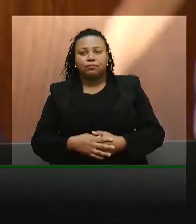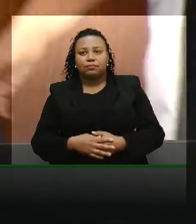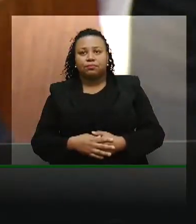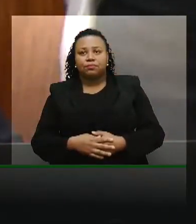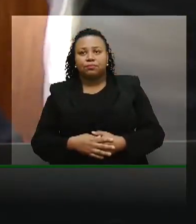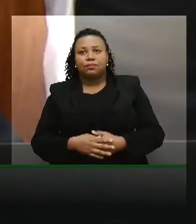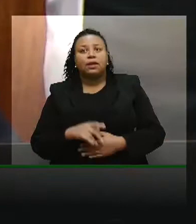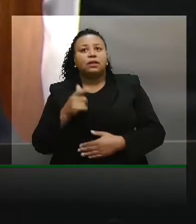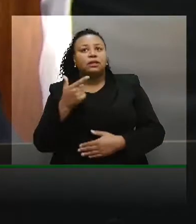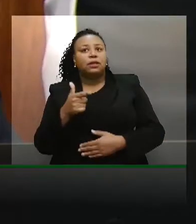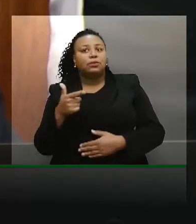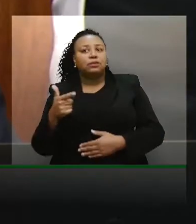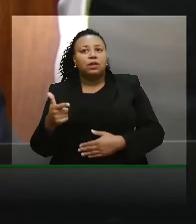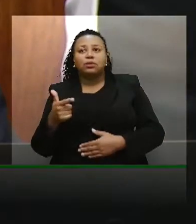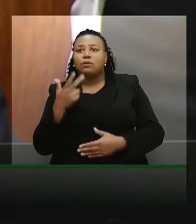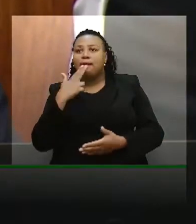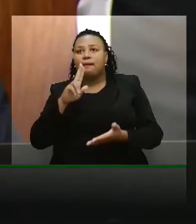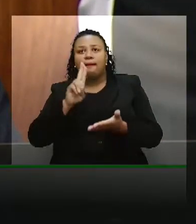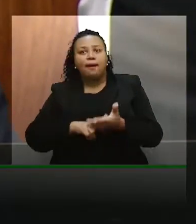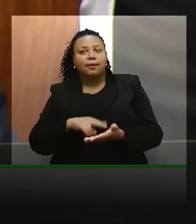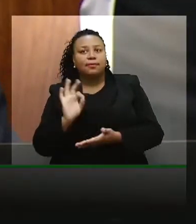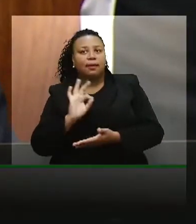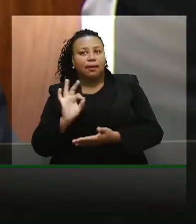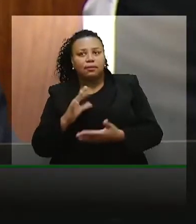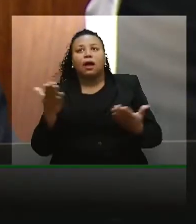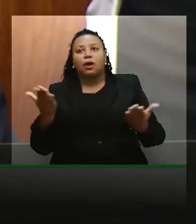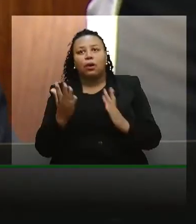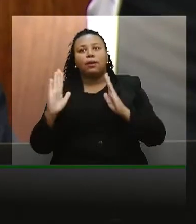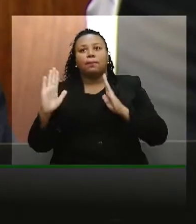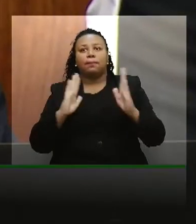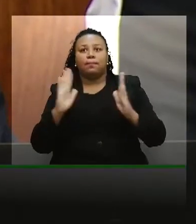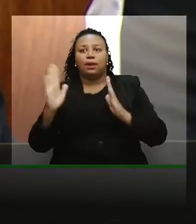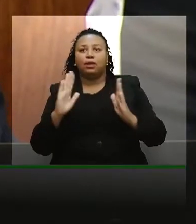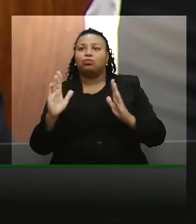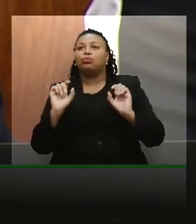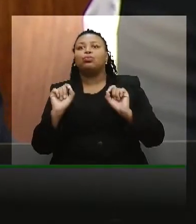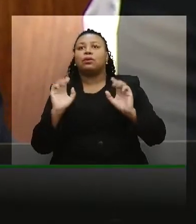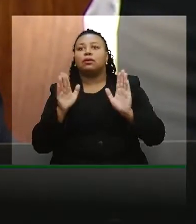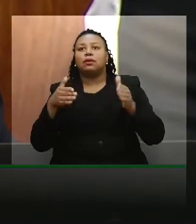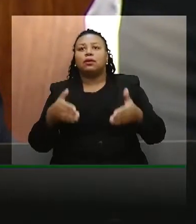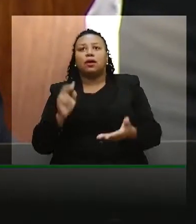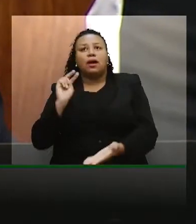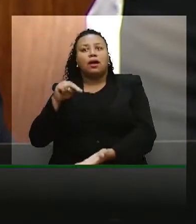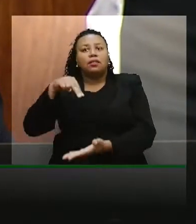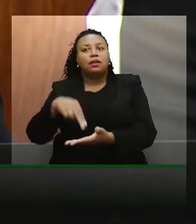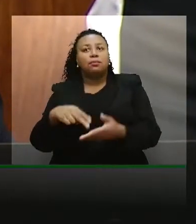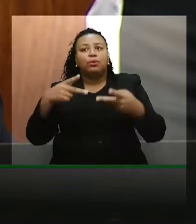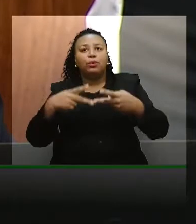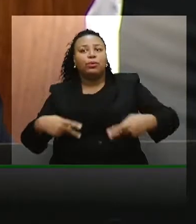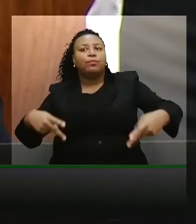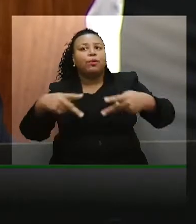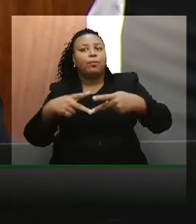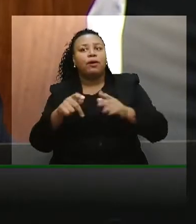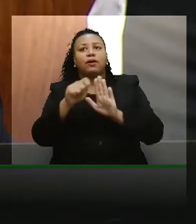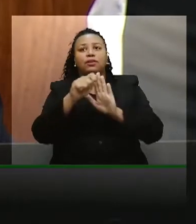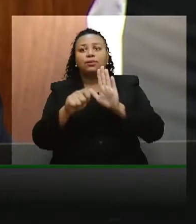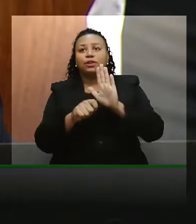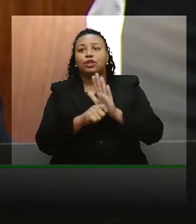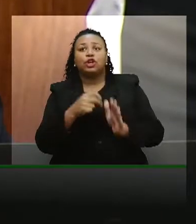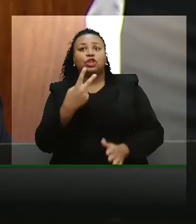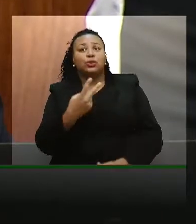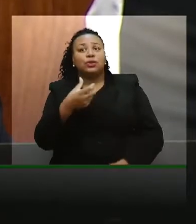Não havendo expediente a ser lido, passamos ao período destinado à tribuna popular, nos termos do artigo